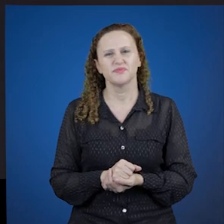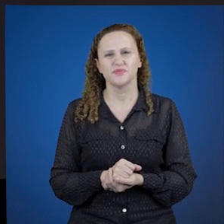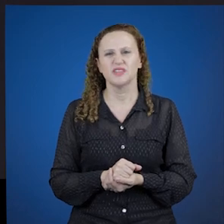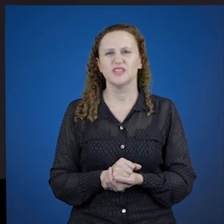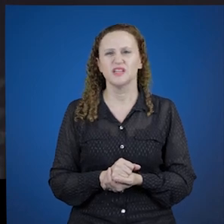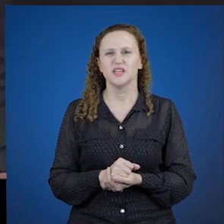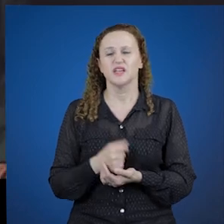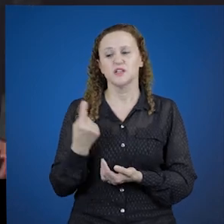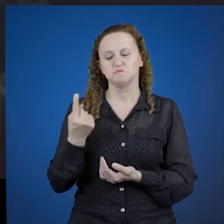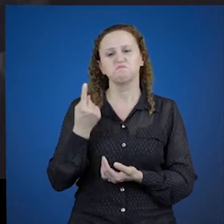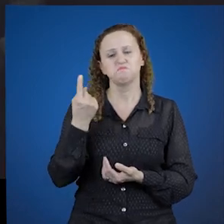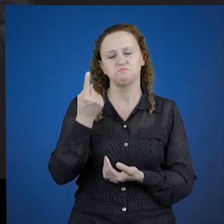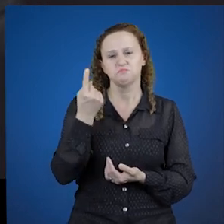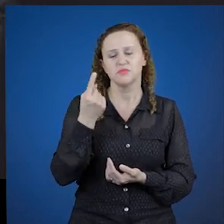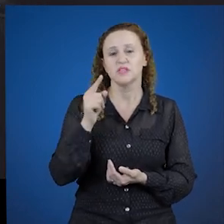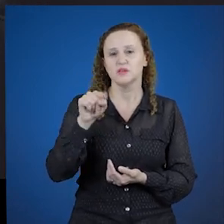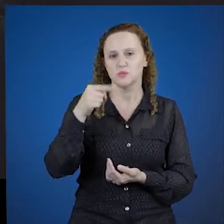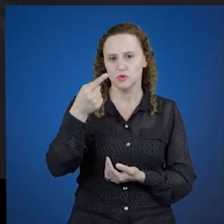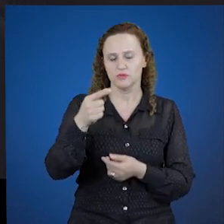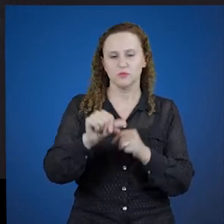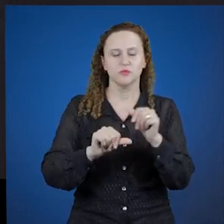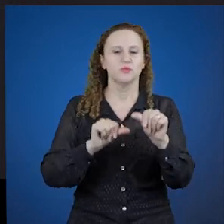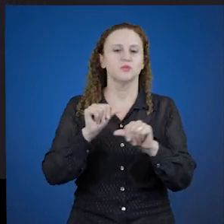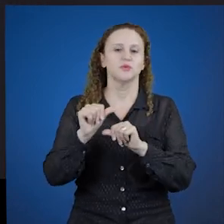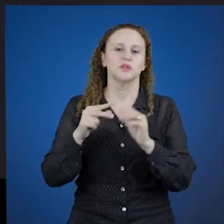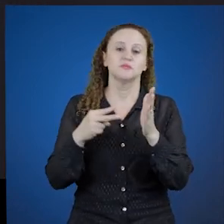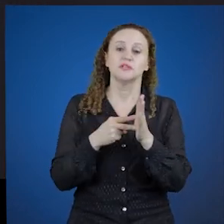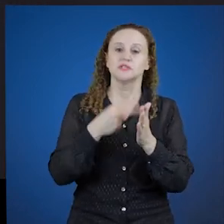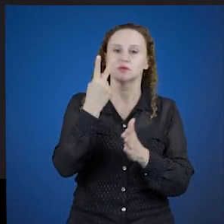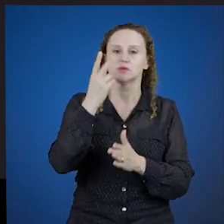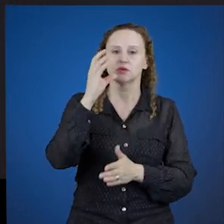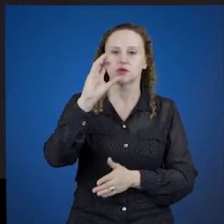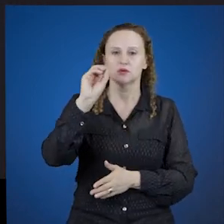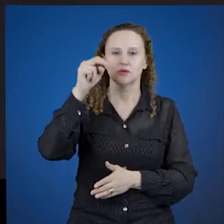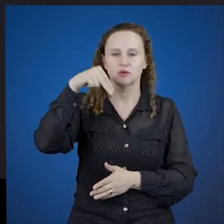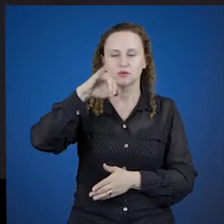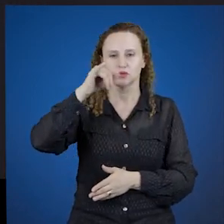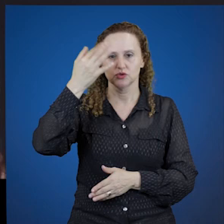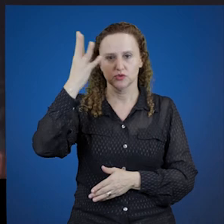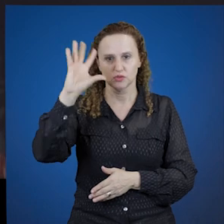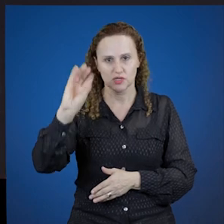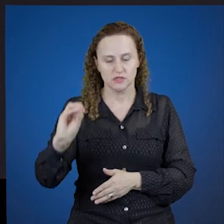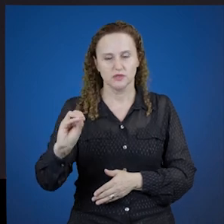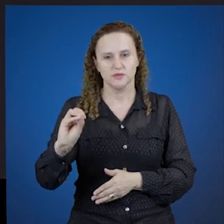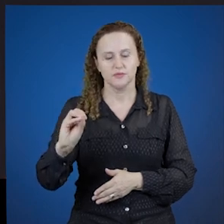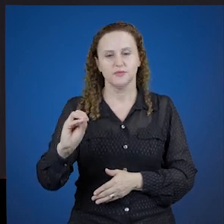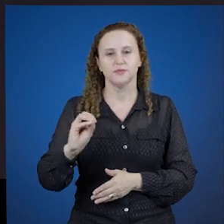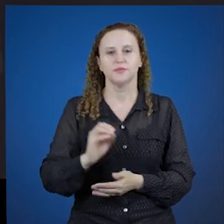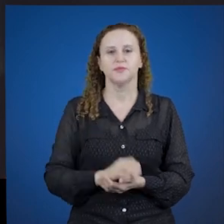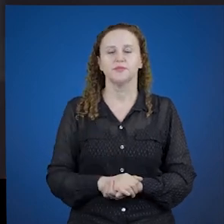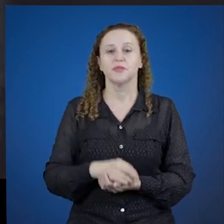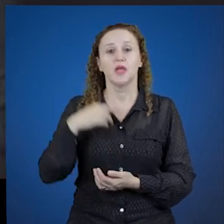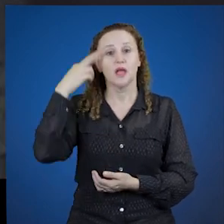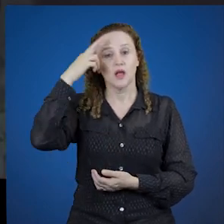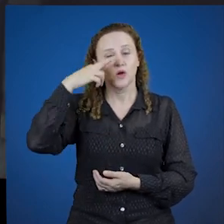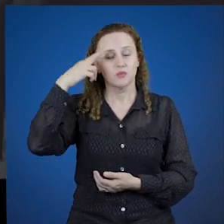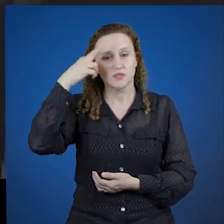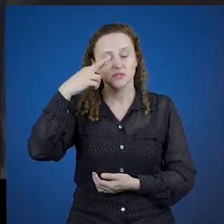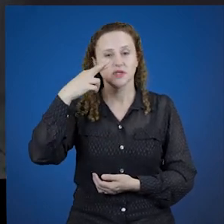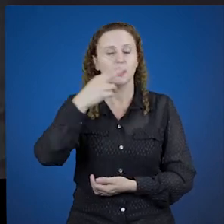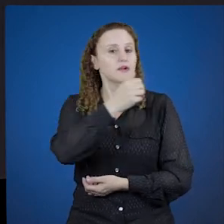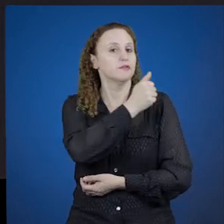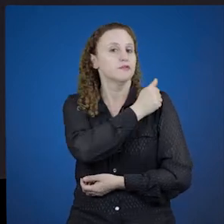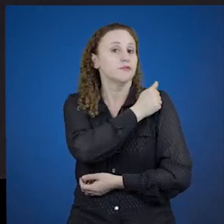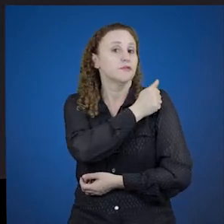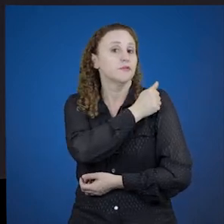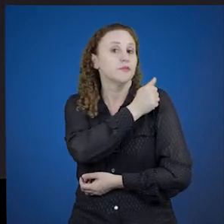pelo menos, essa unidade, depois passaremos, então, para a segunda conjugação, gradativamente. Observe,